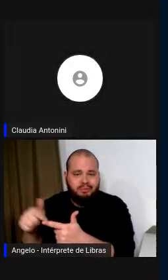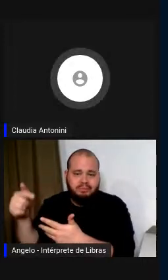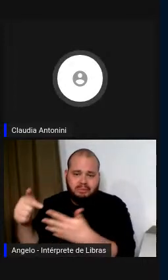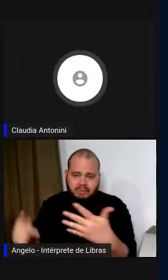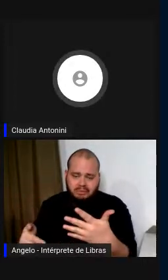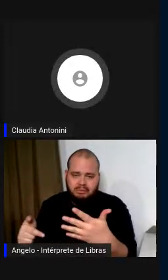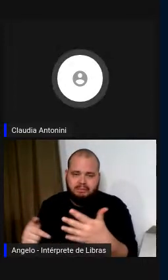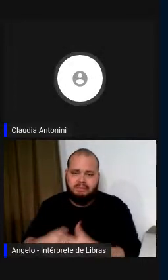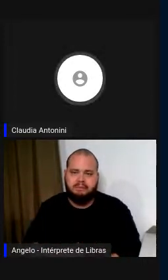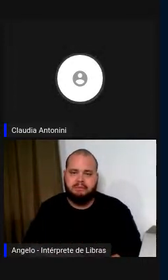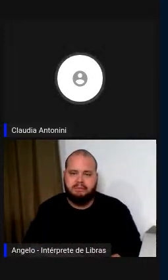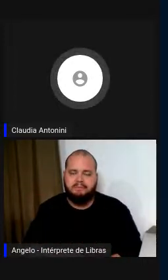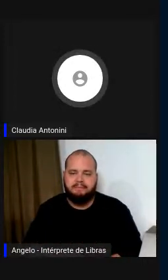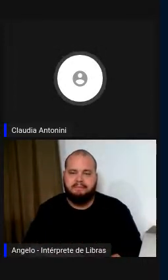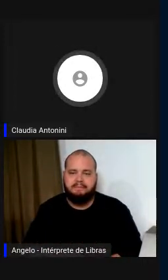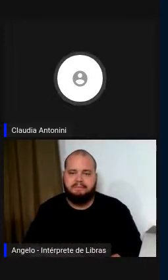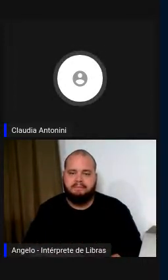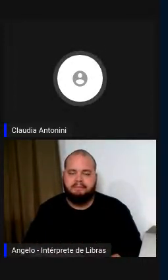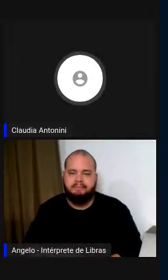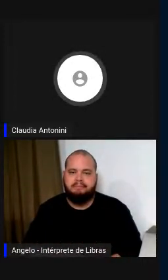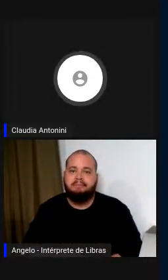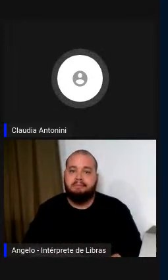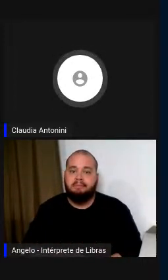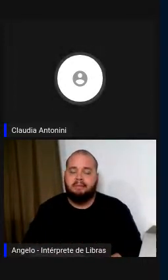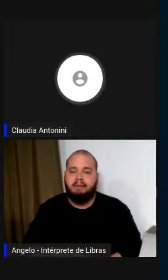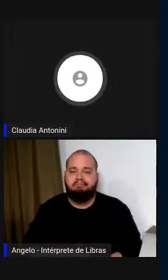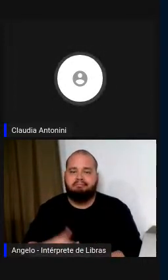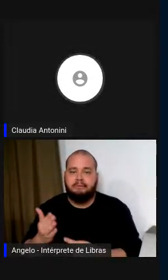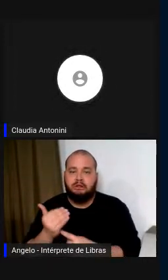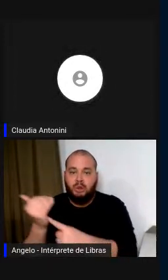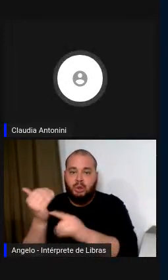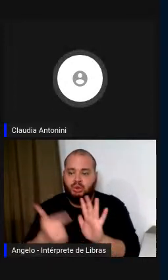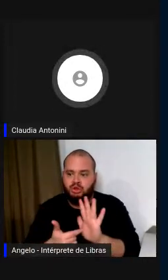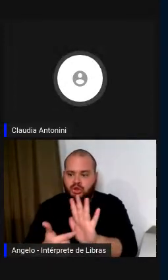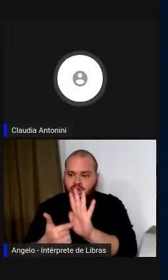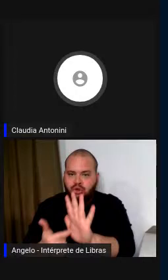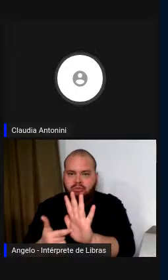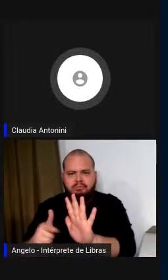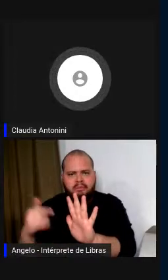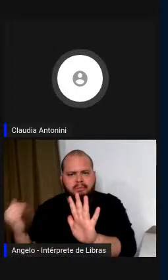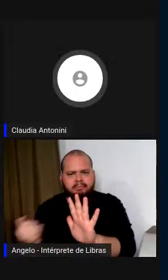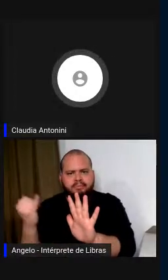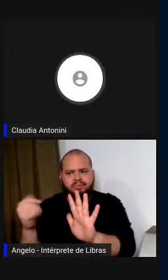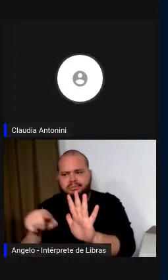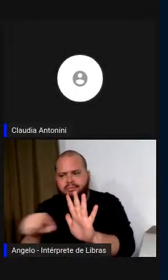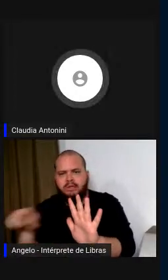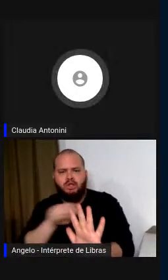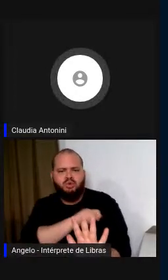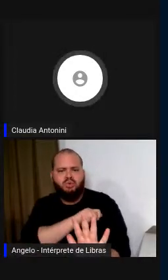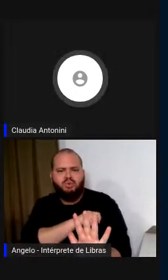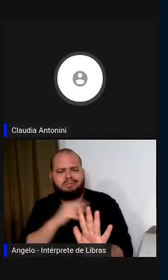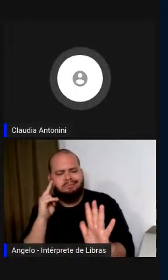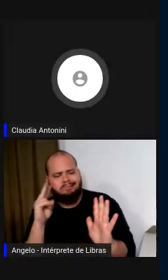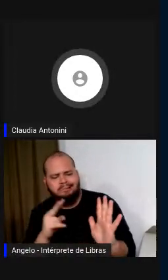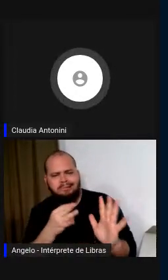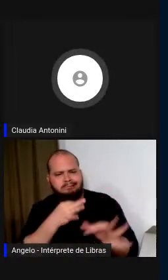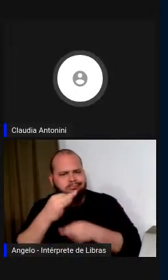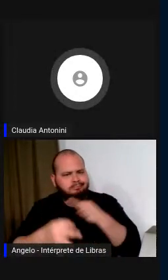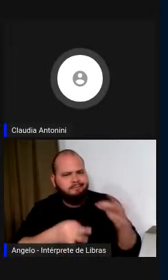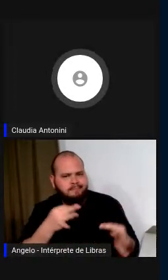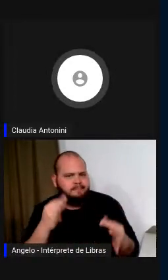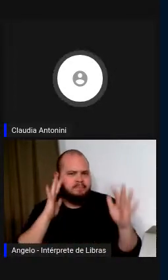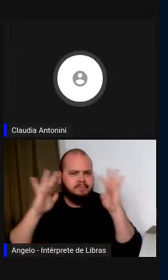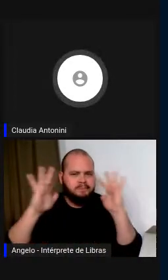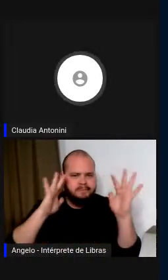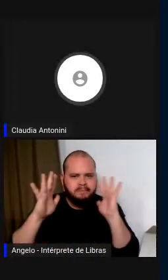que os estudantes vejam essas tecnologias, tecnologias, façam a crítica, não tem que ter um